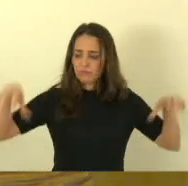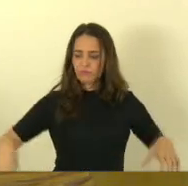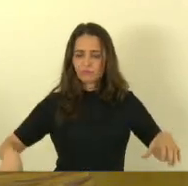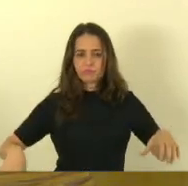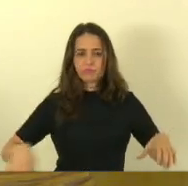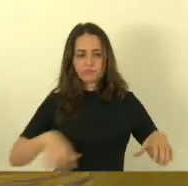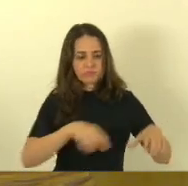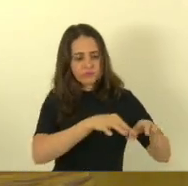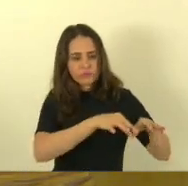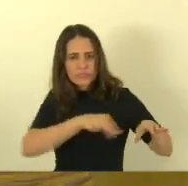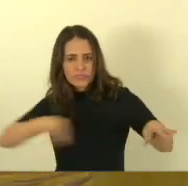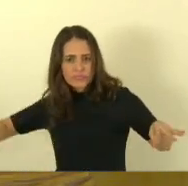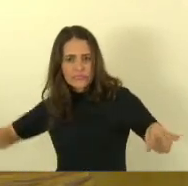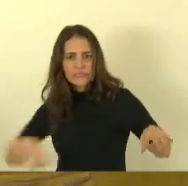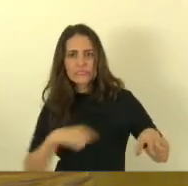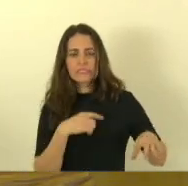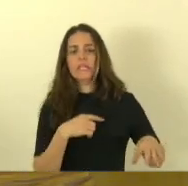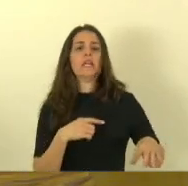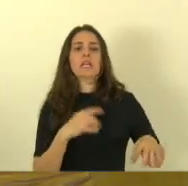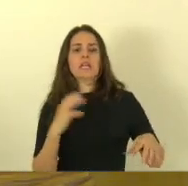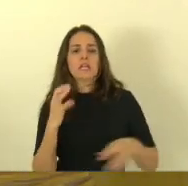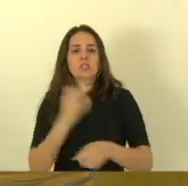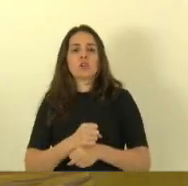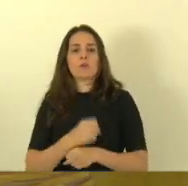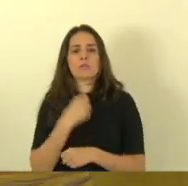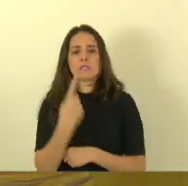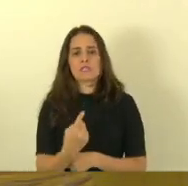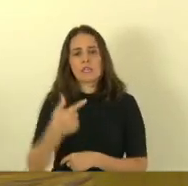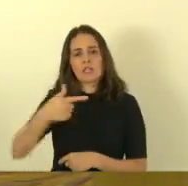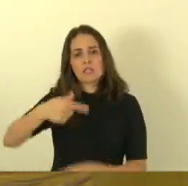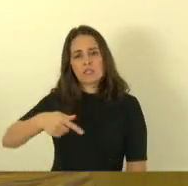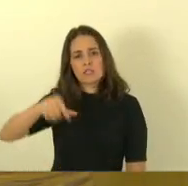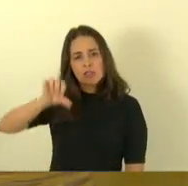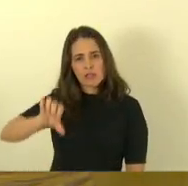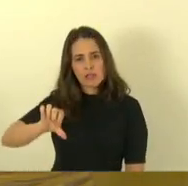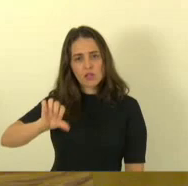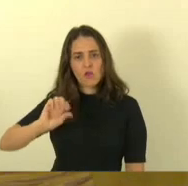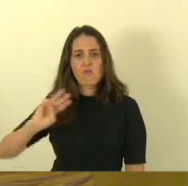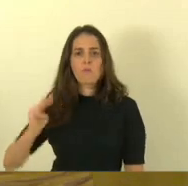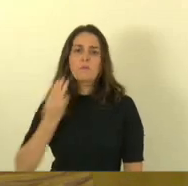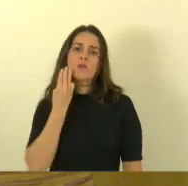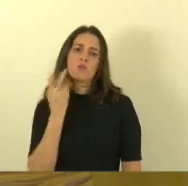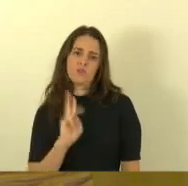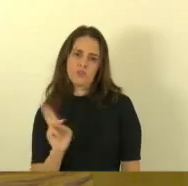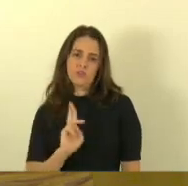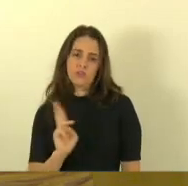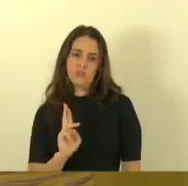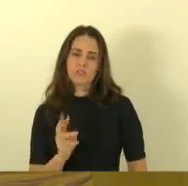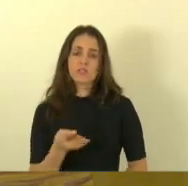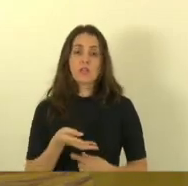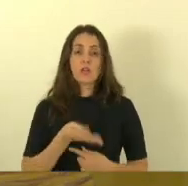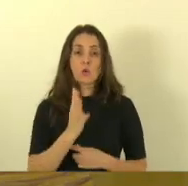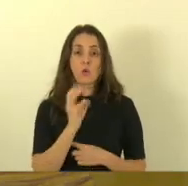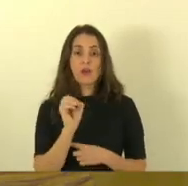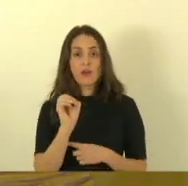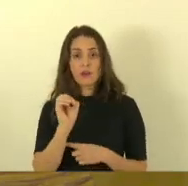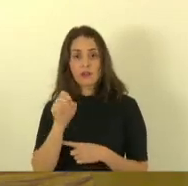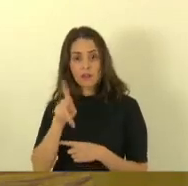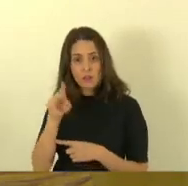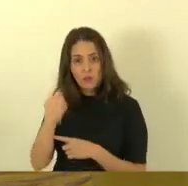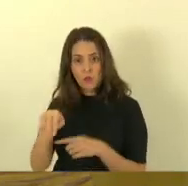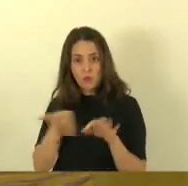179 milhões de reais, 40 quilômetros de pavimentação, que vai mudar a realidade